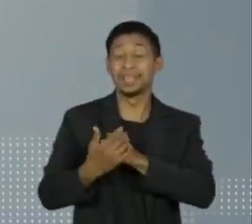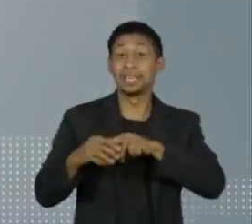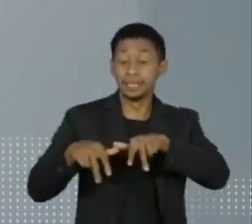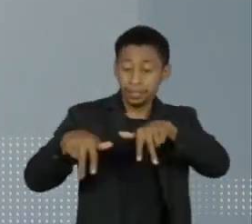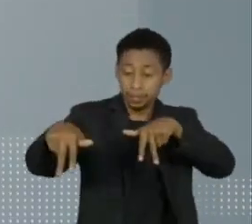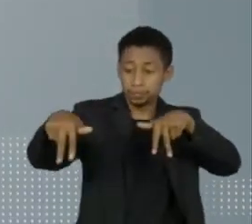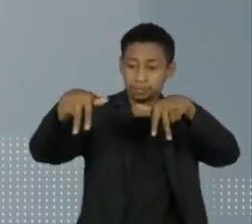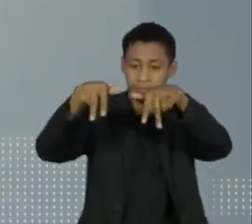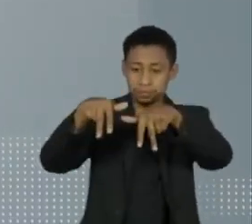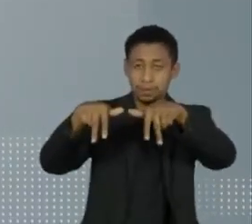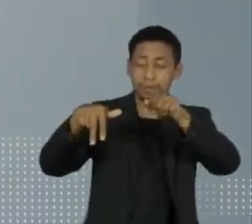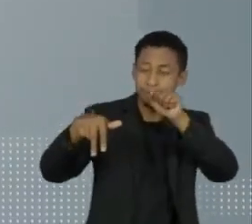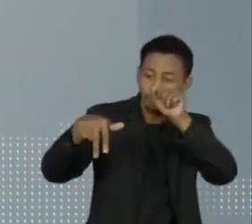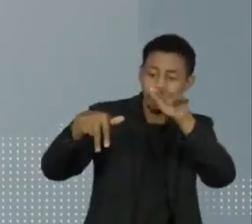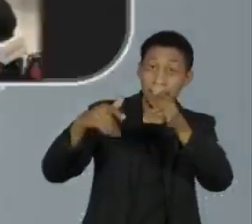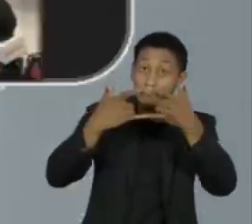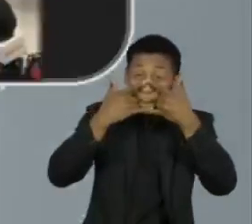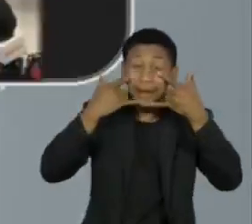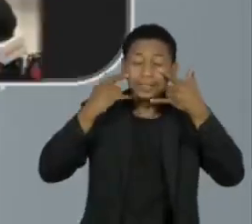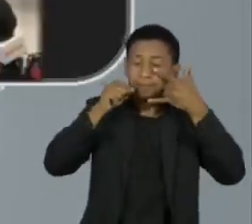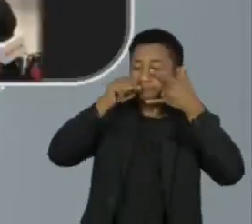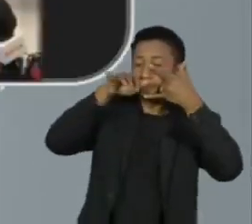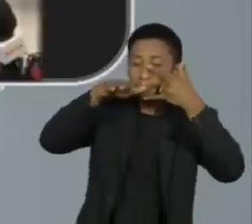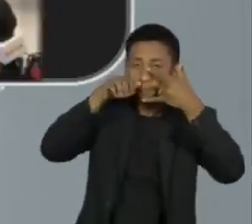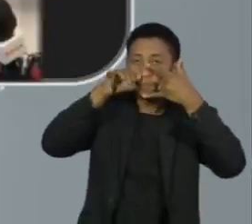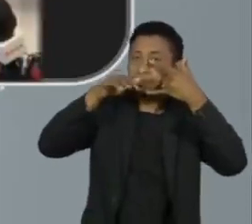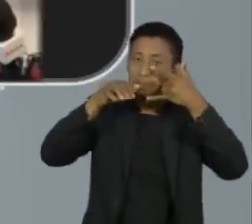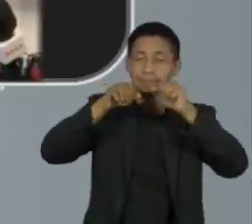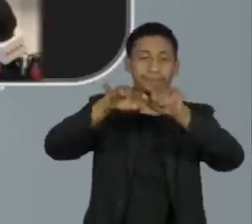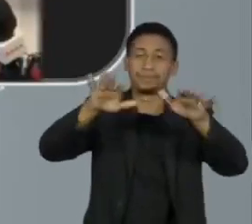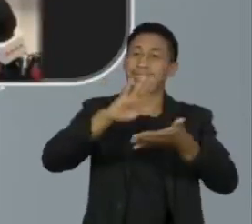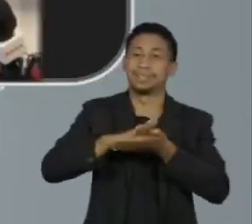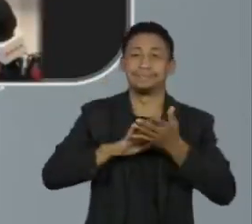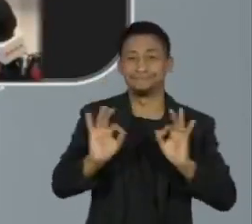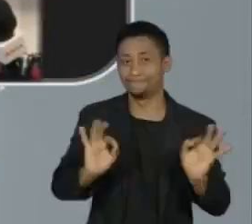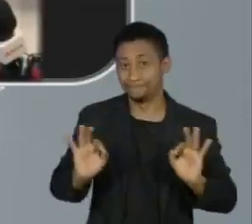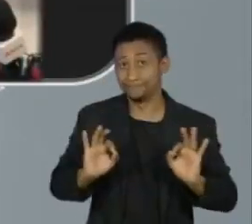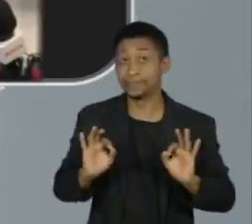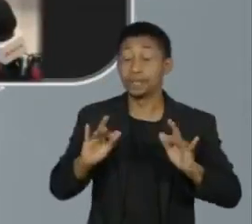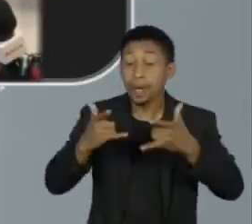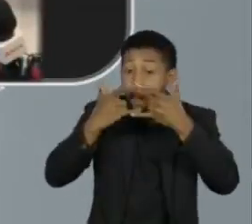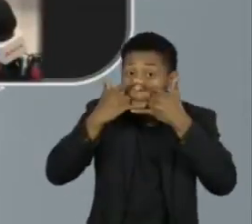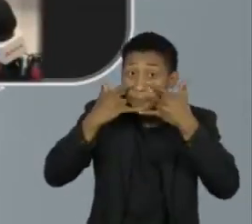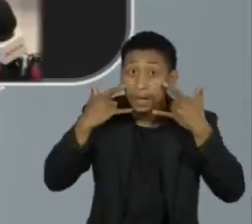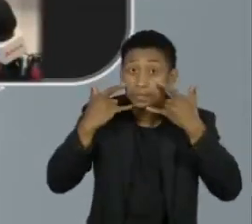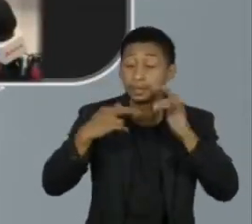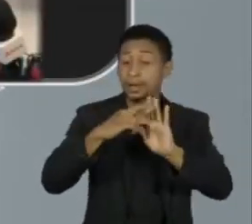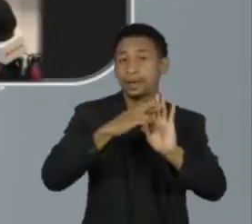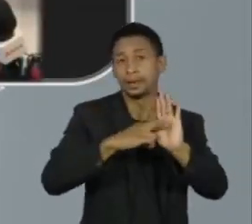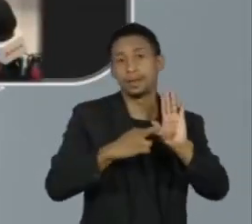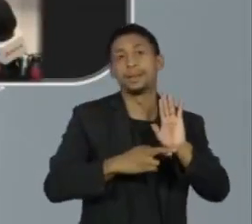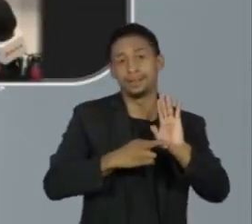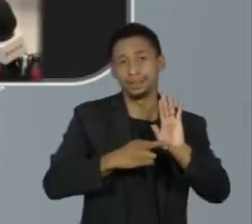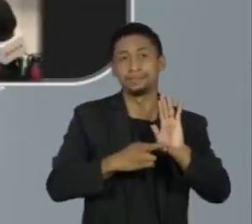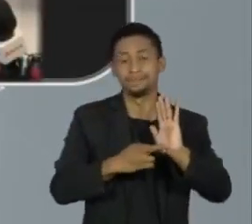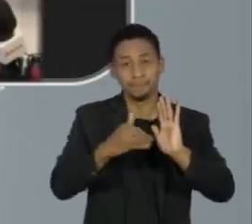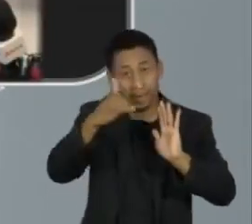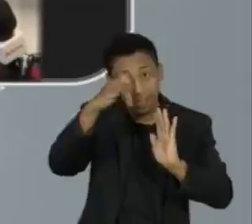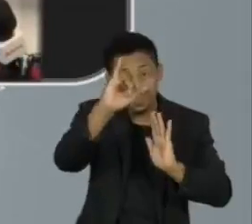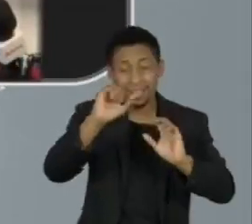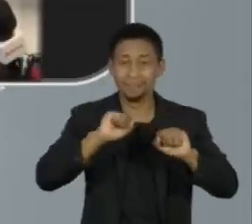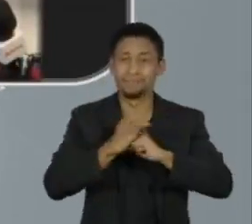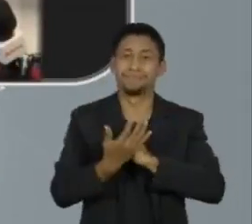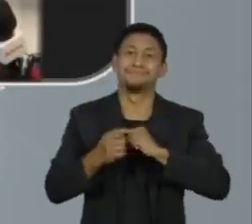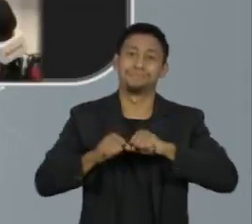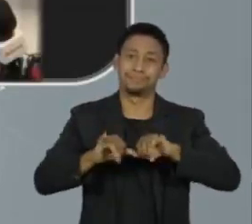tossiu ou espirrou estivesse usando uma máscara. As máscaras fazem parte de um conjunto de medidas de prevenção que